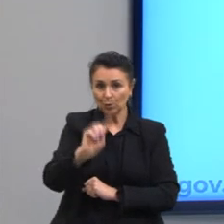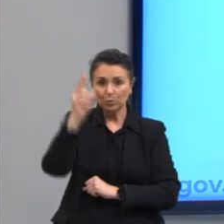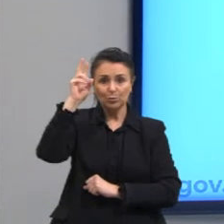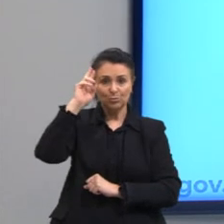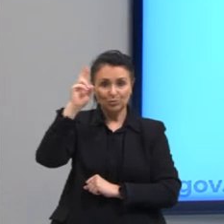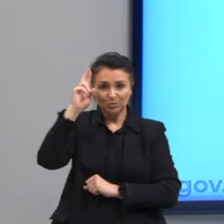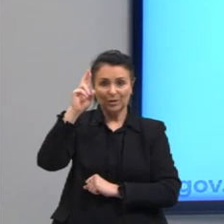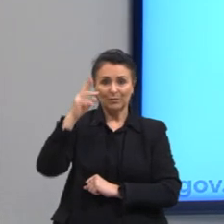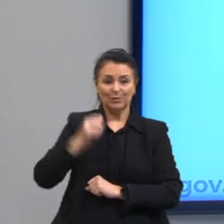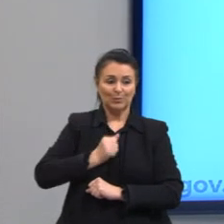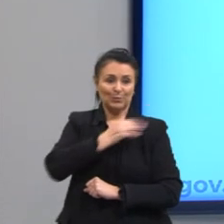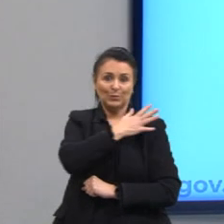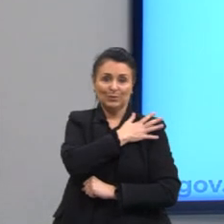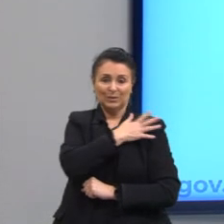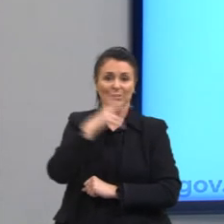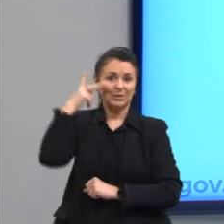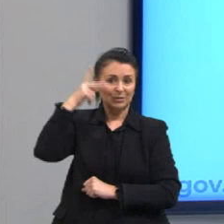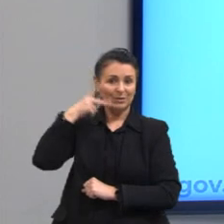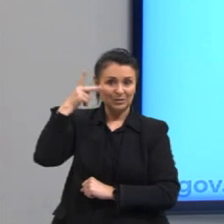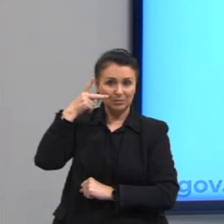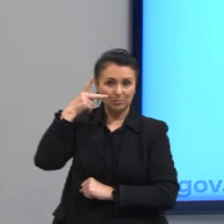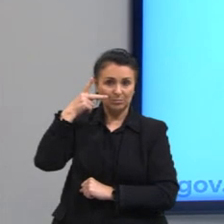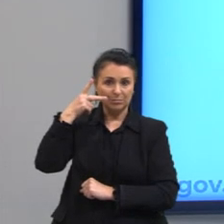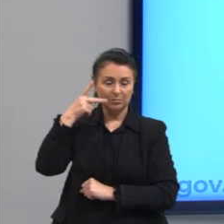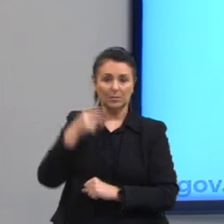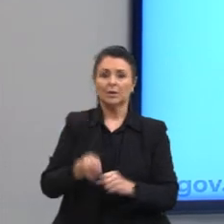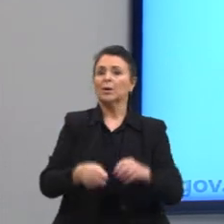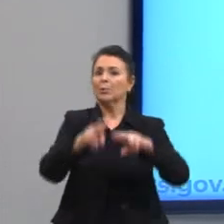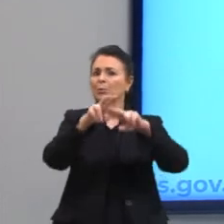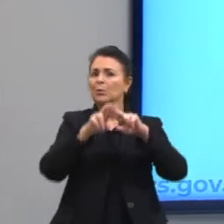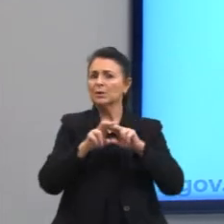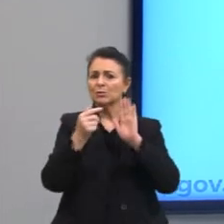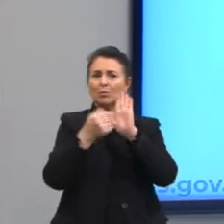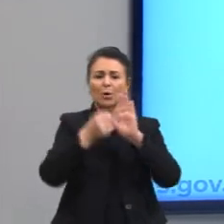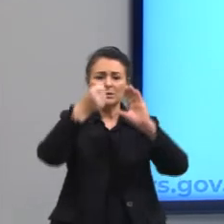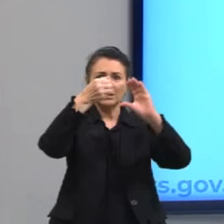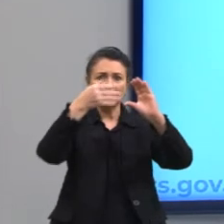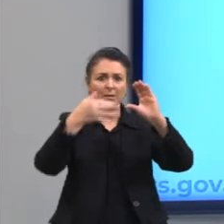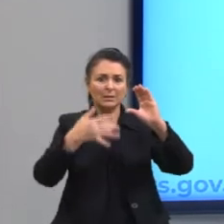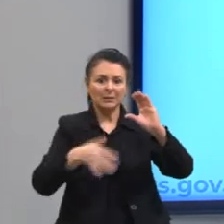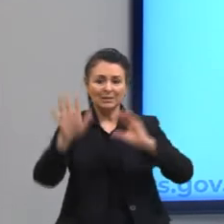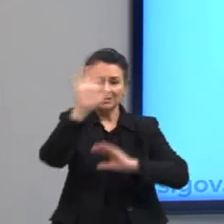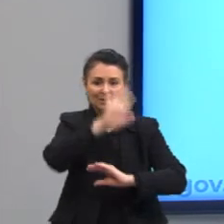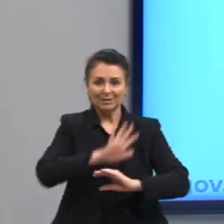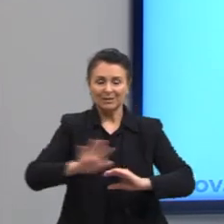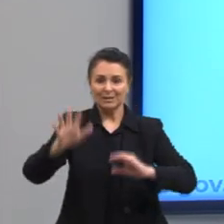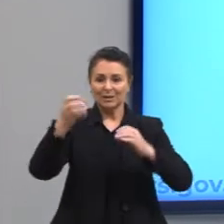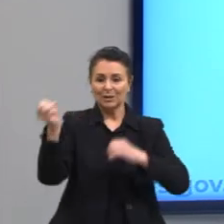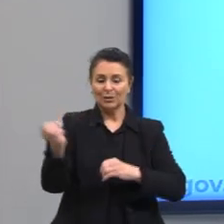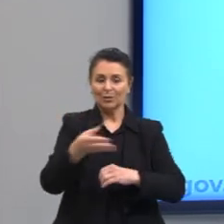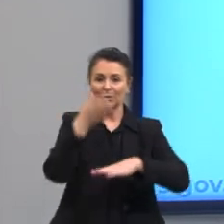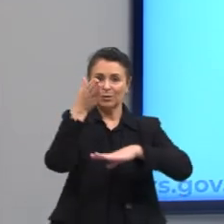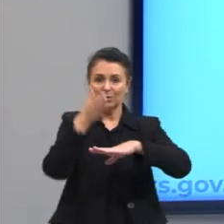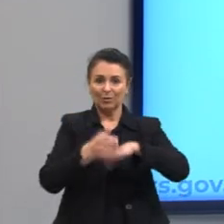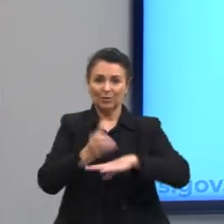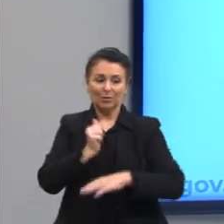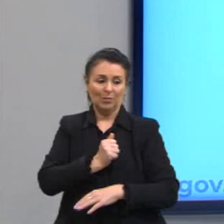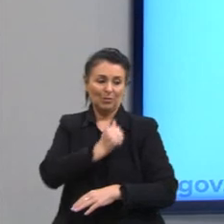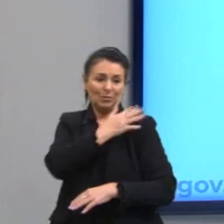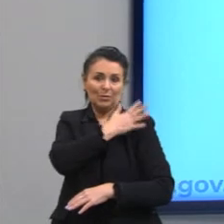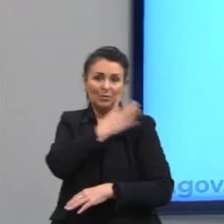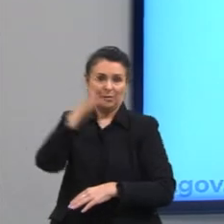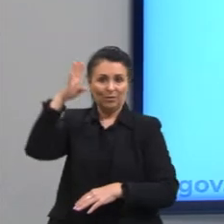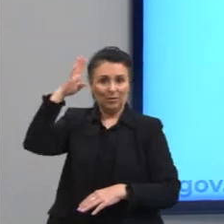Nesse processo resultaram as características fundamentais do Estado moderno. Exército e burocracia civil